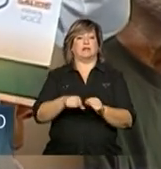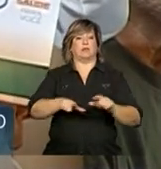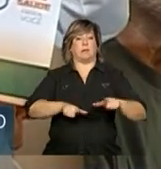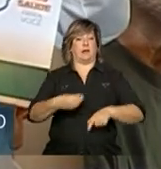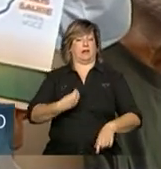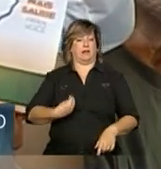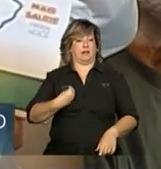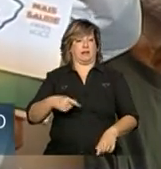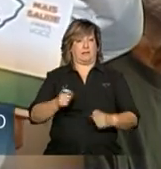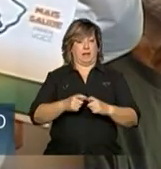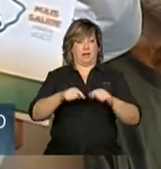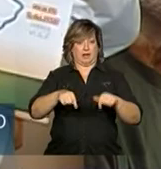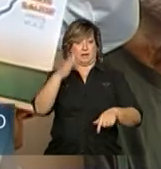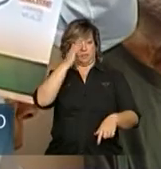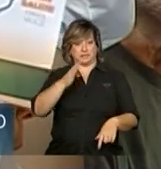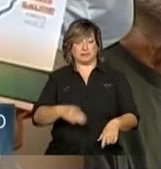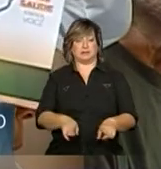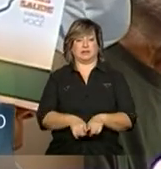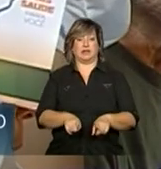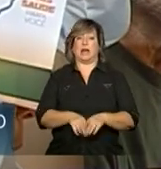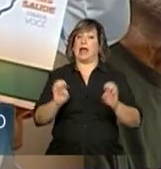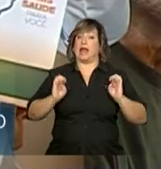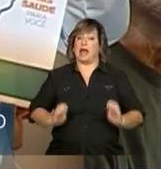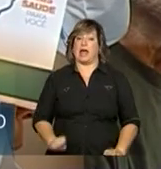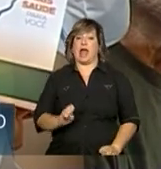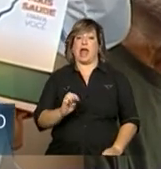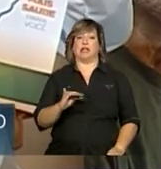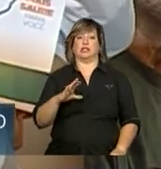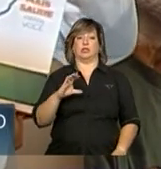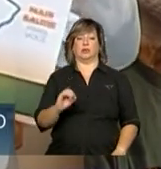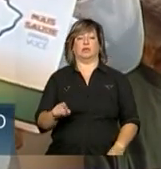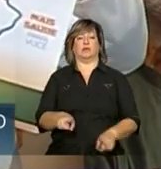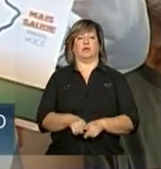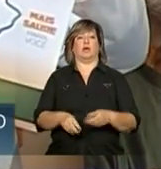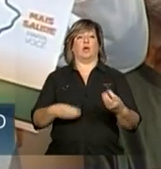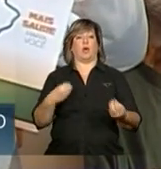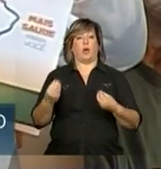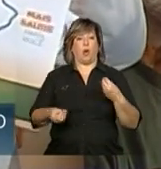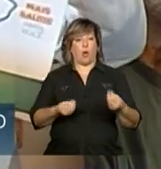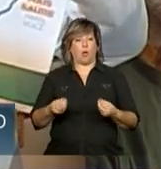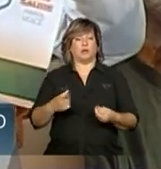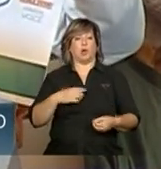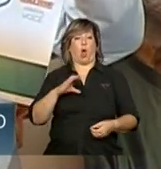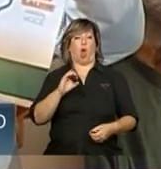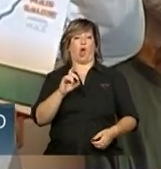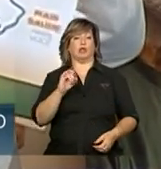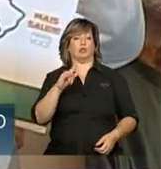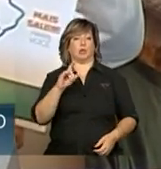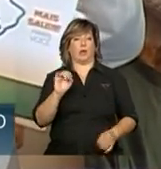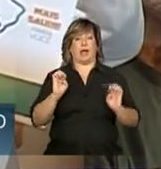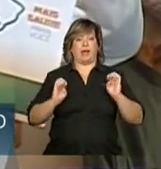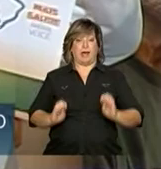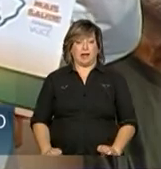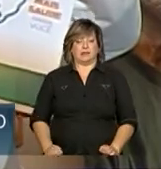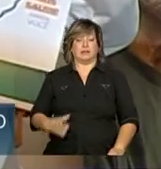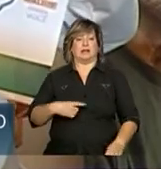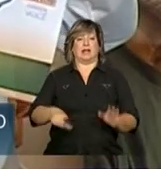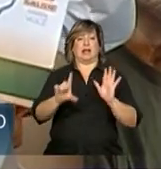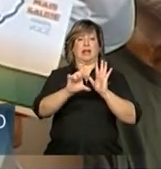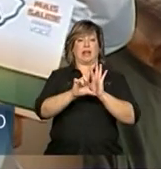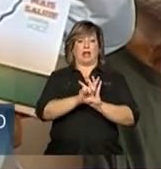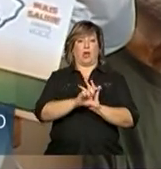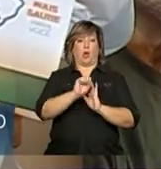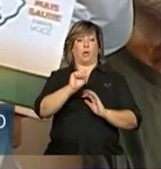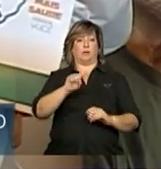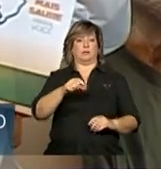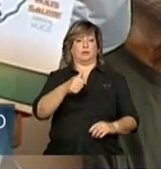questões referentes ao exercício ético, como a transcrição do Código de Ética Médica, a Lei 8.142, que é